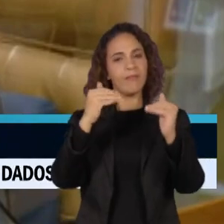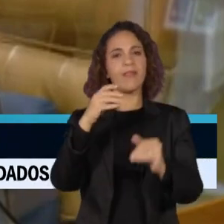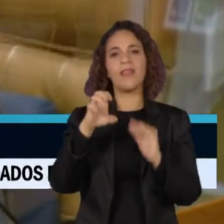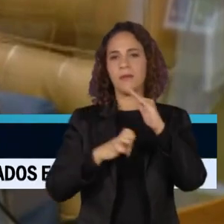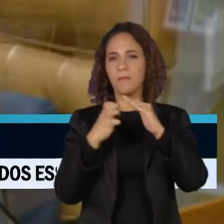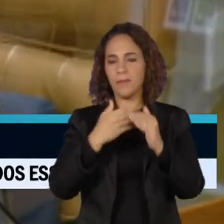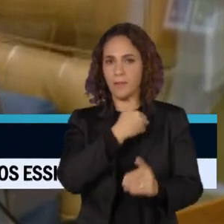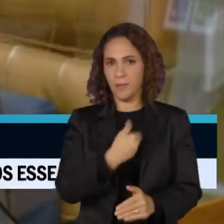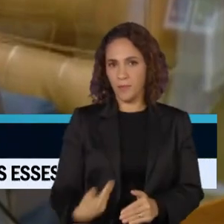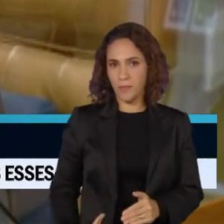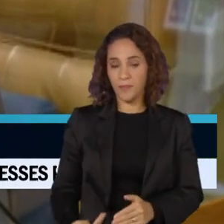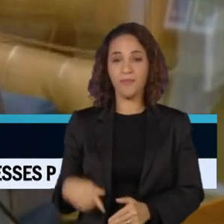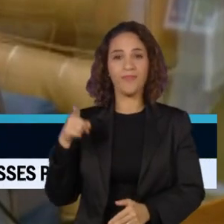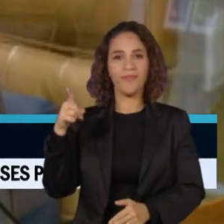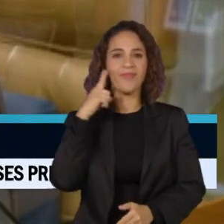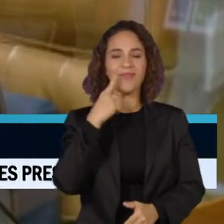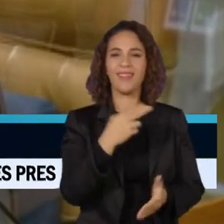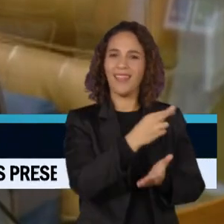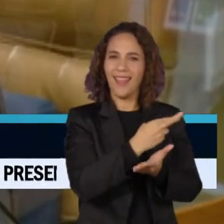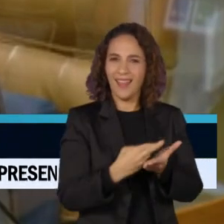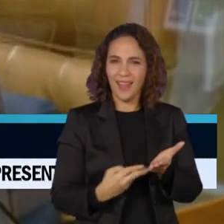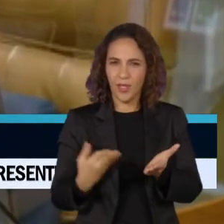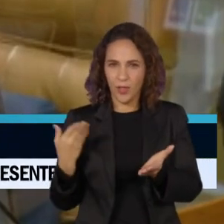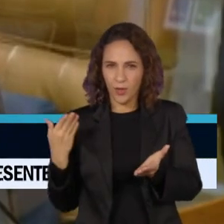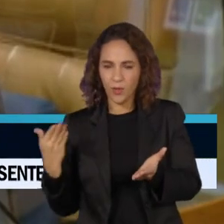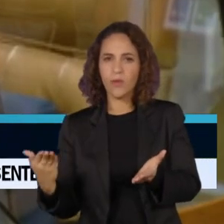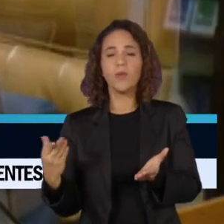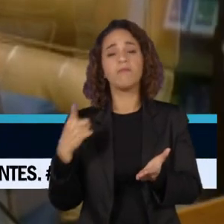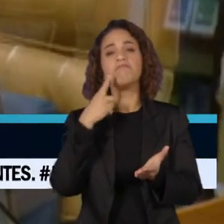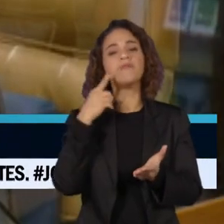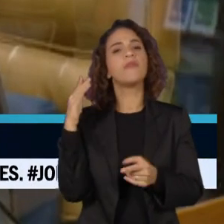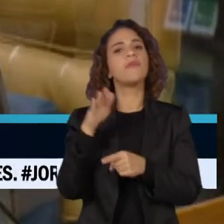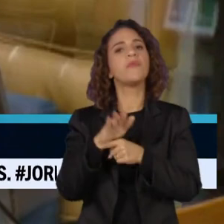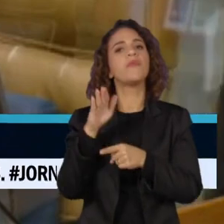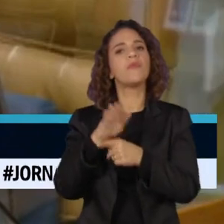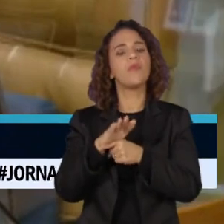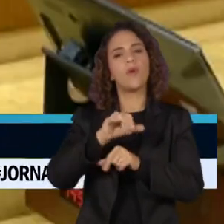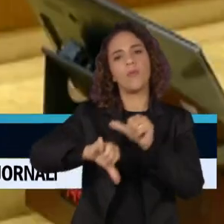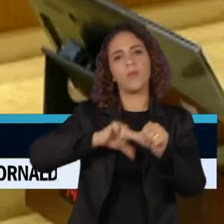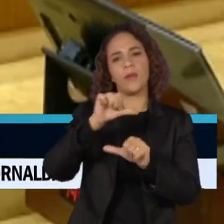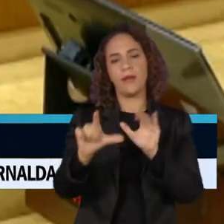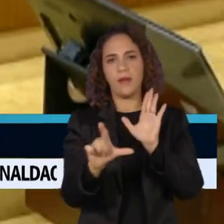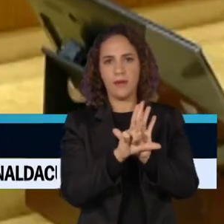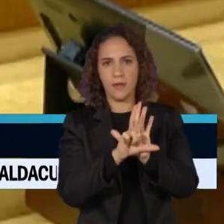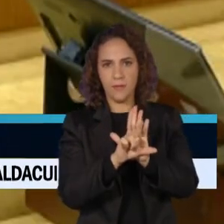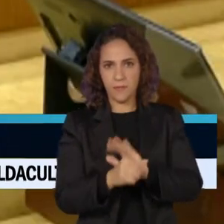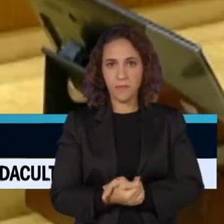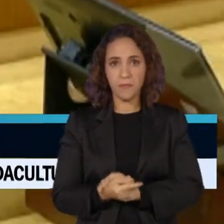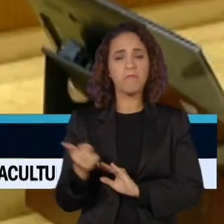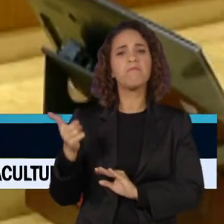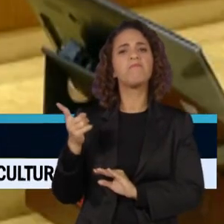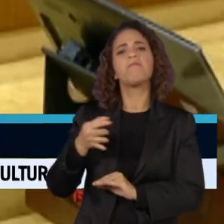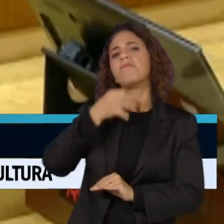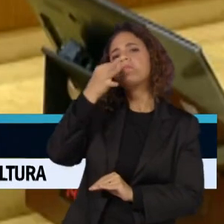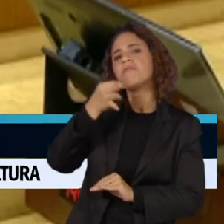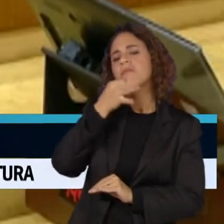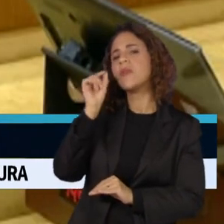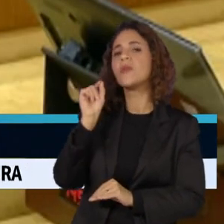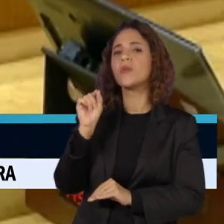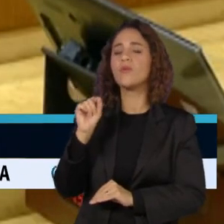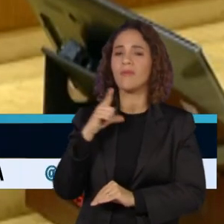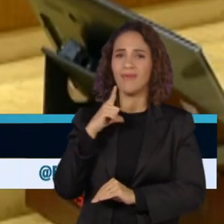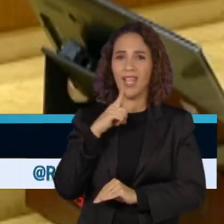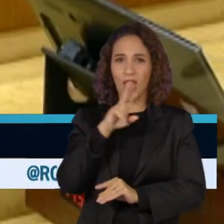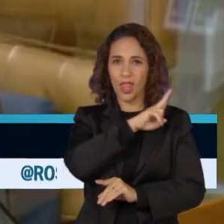relator da ação, ministro Ricardo Lewandowski, deu voto favorável para a mudança na lei e argumentou que a limitação nas